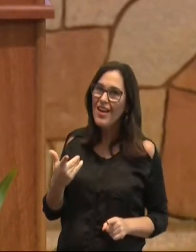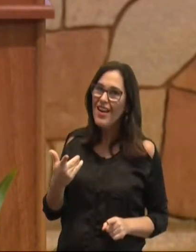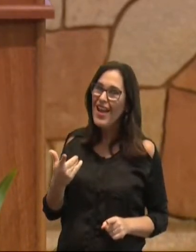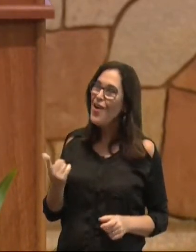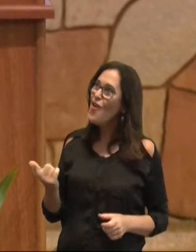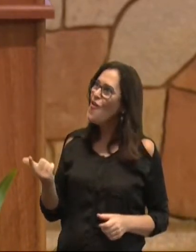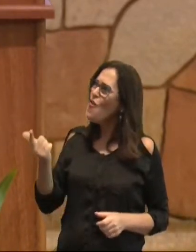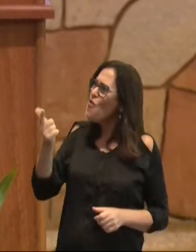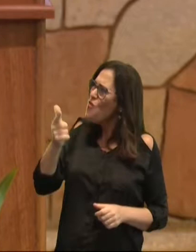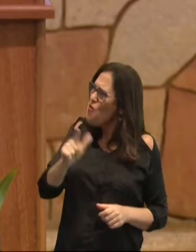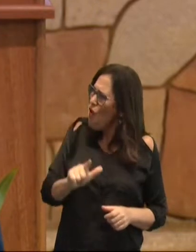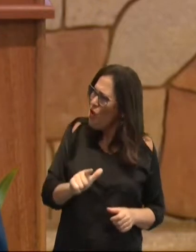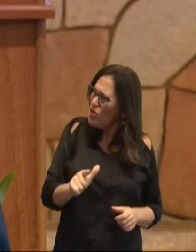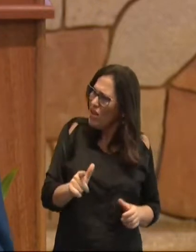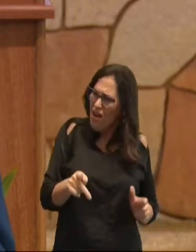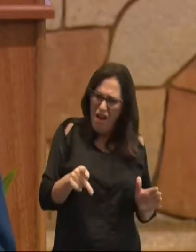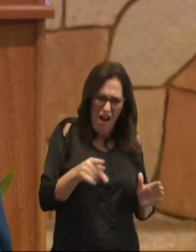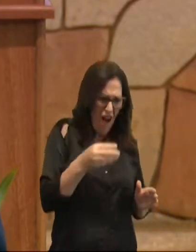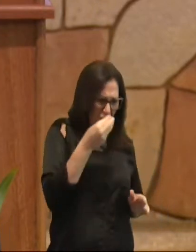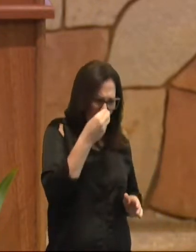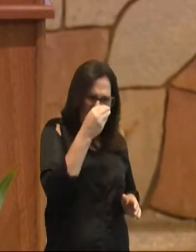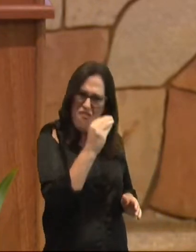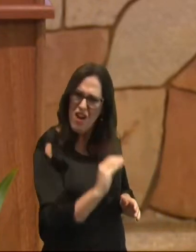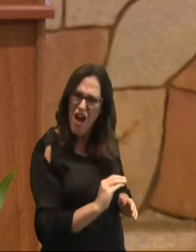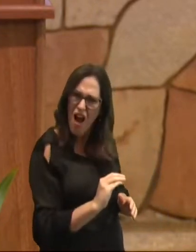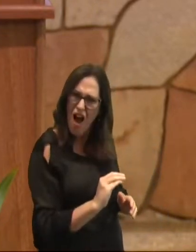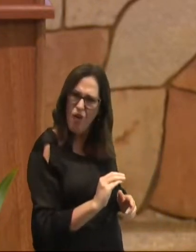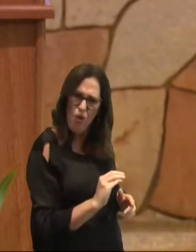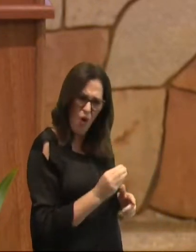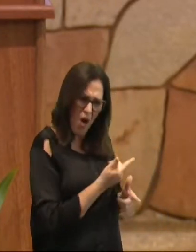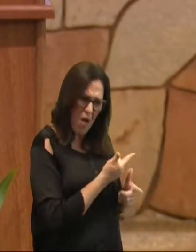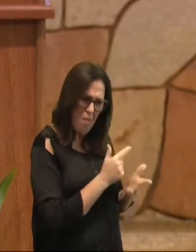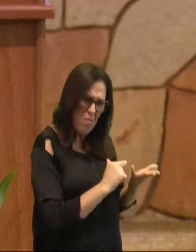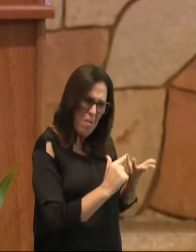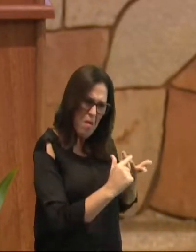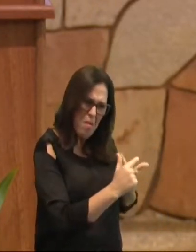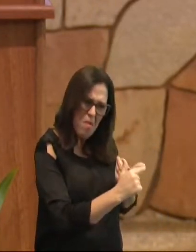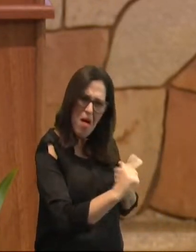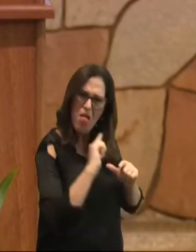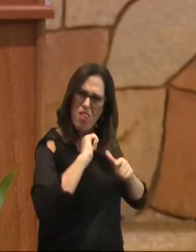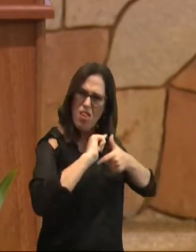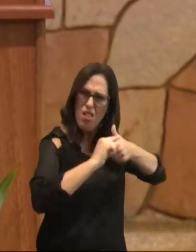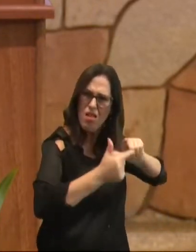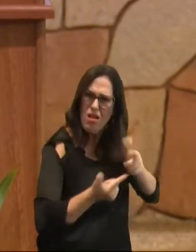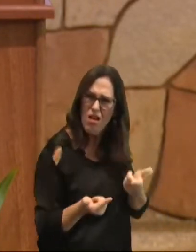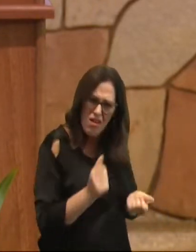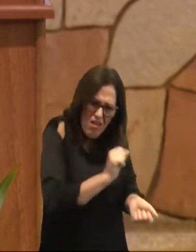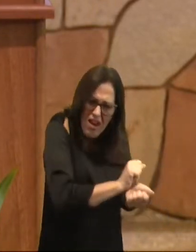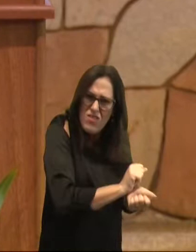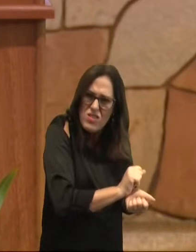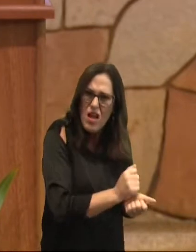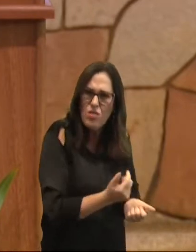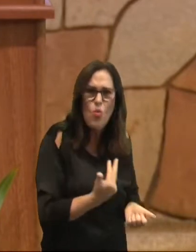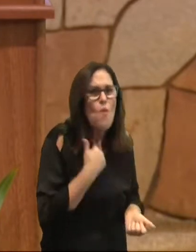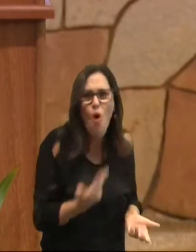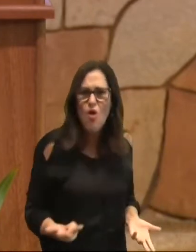vez aos rudimentos fracos e pobres, aos quais de novo quereis ainda escravizar-vos?